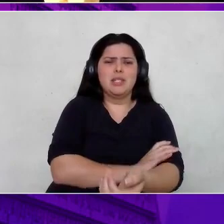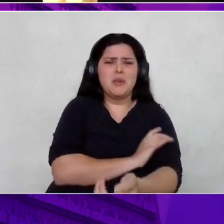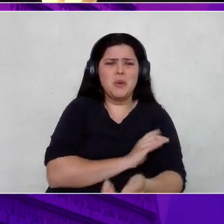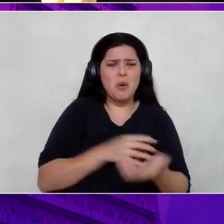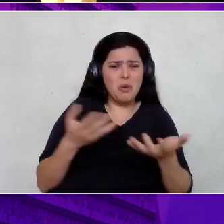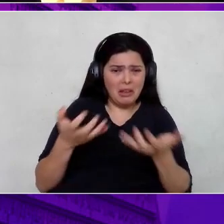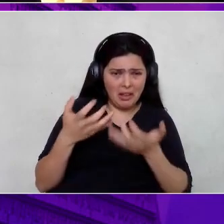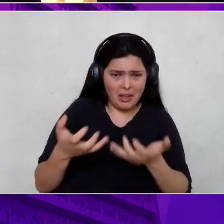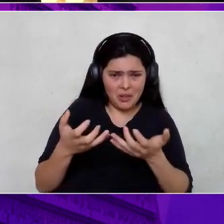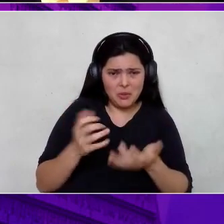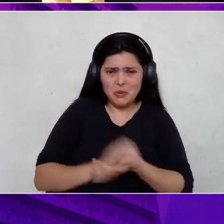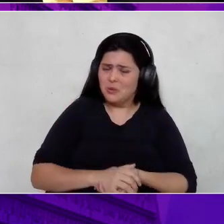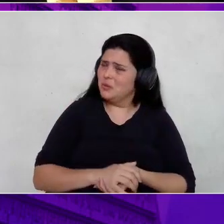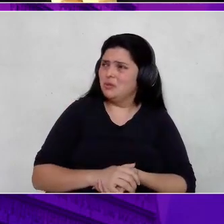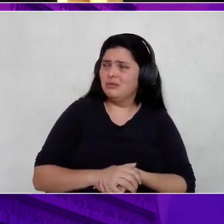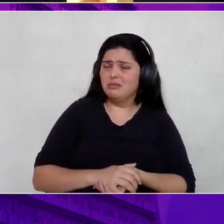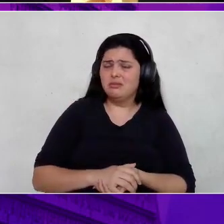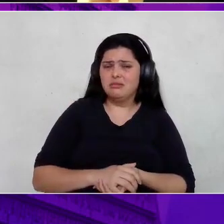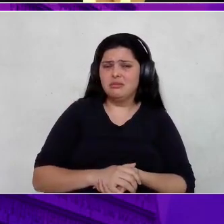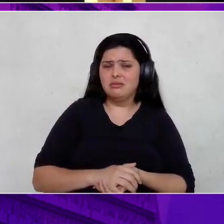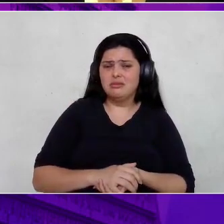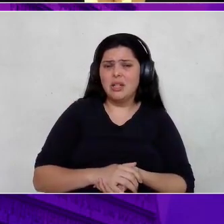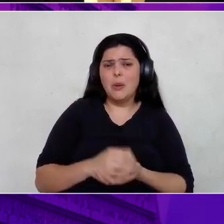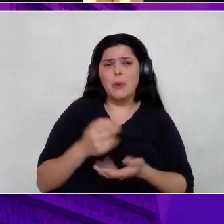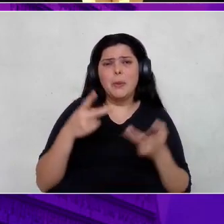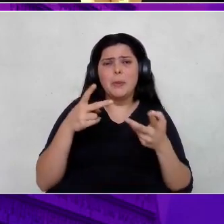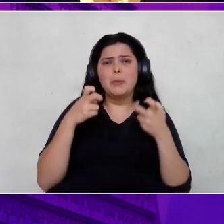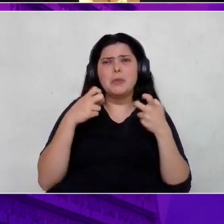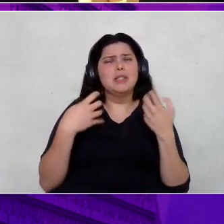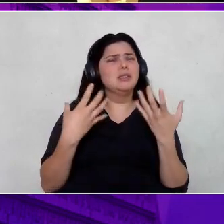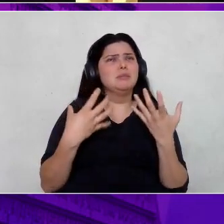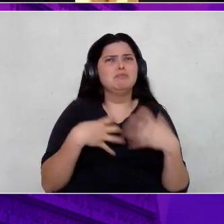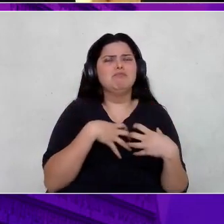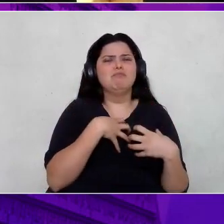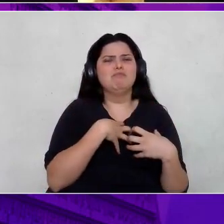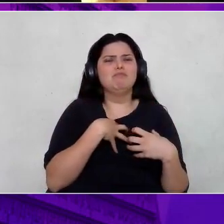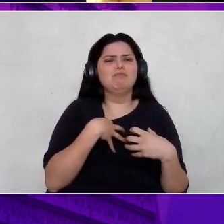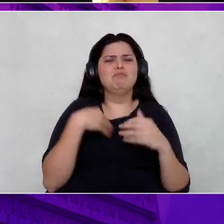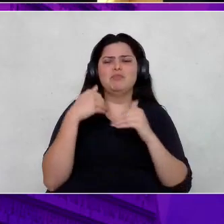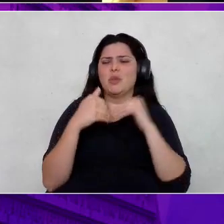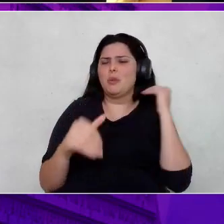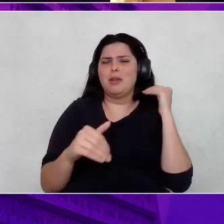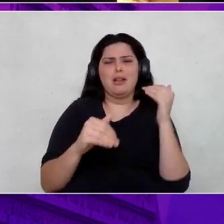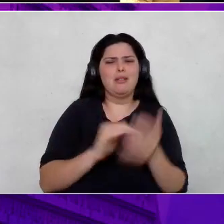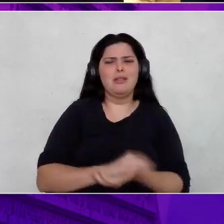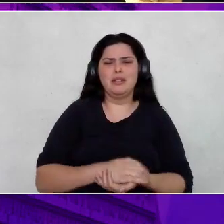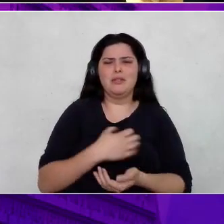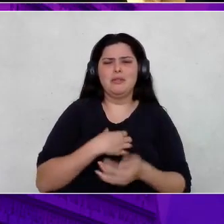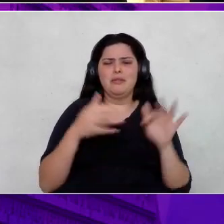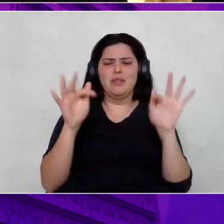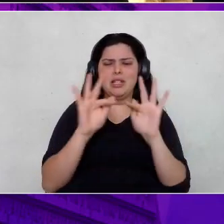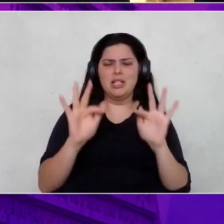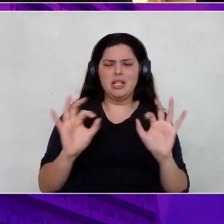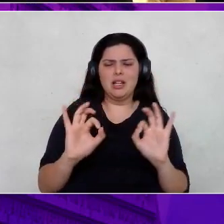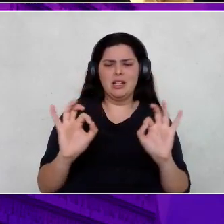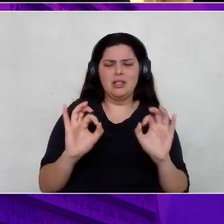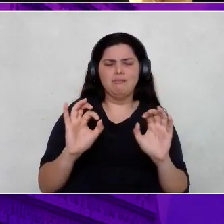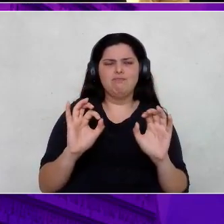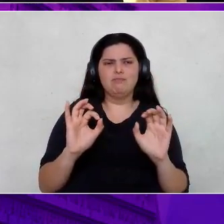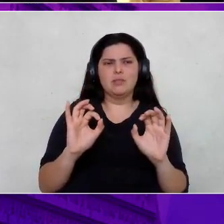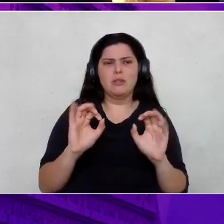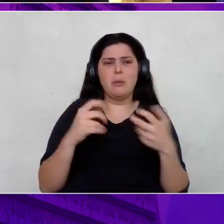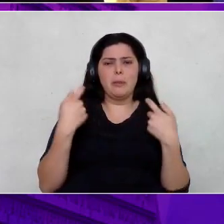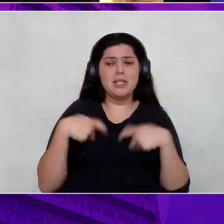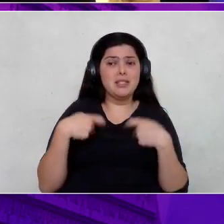quero? Eu comecei a me ver numa situação onde eu não era feliz. Eu estava preso. Eu estava aprisionado